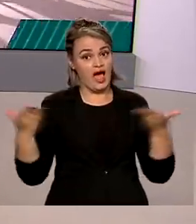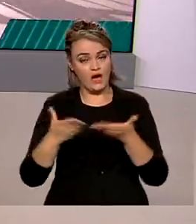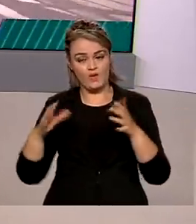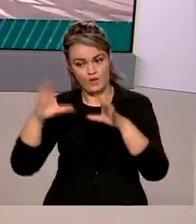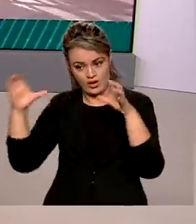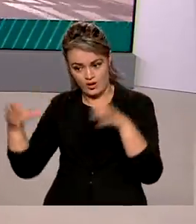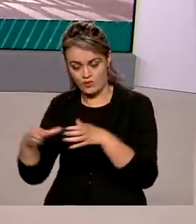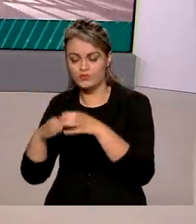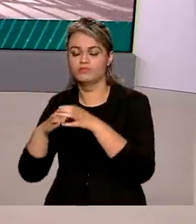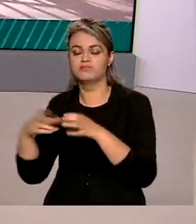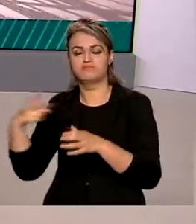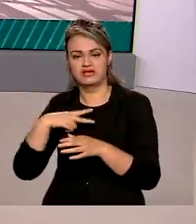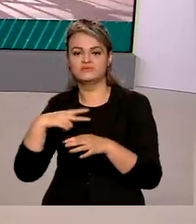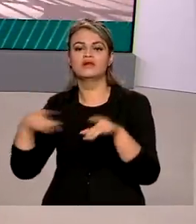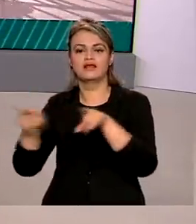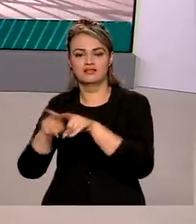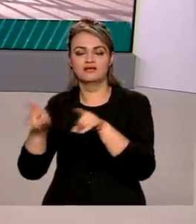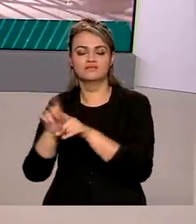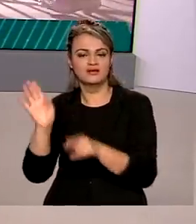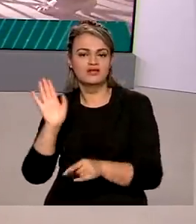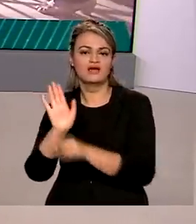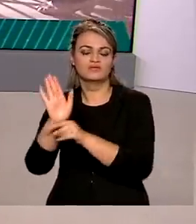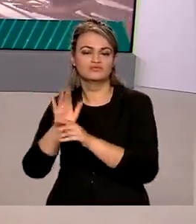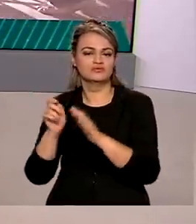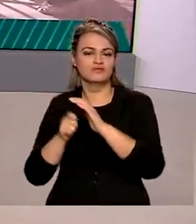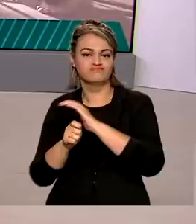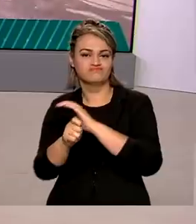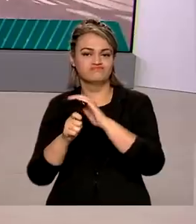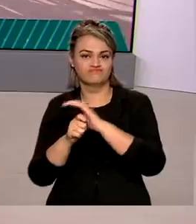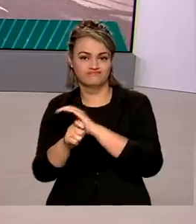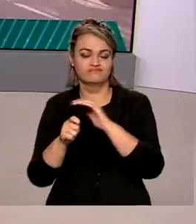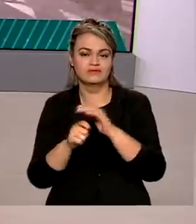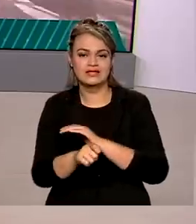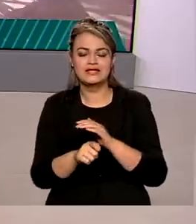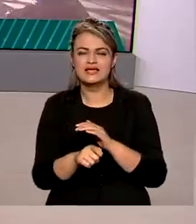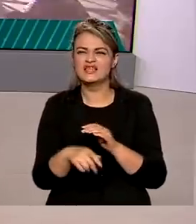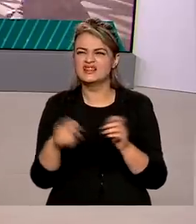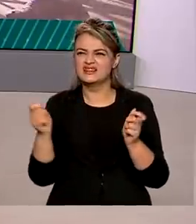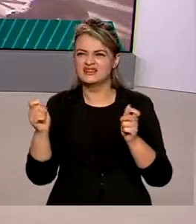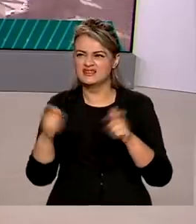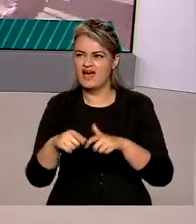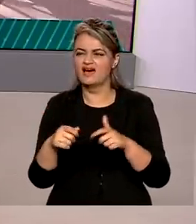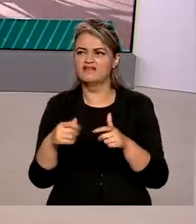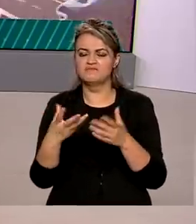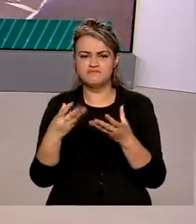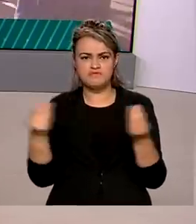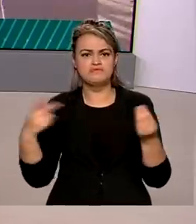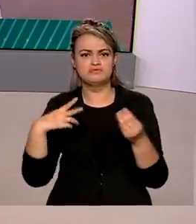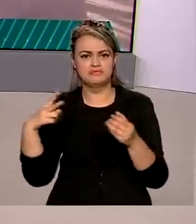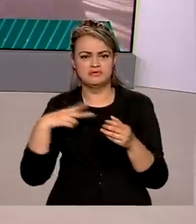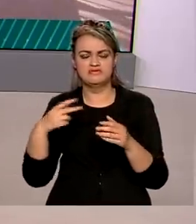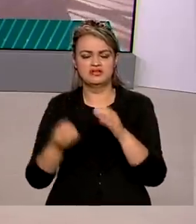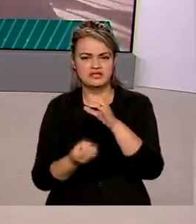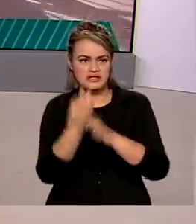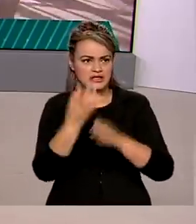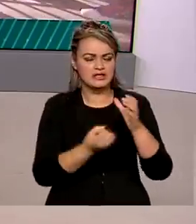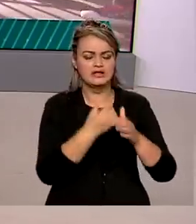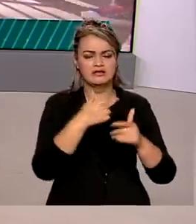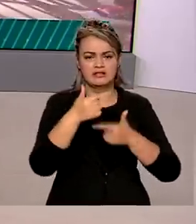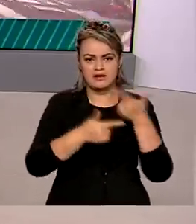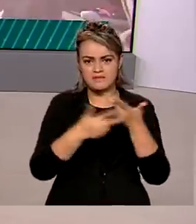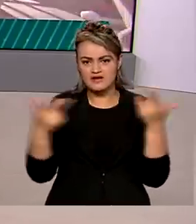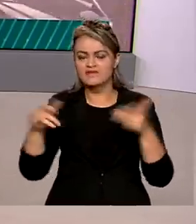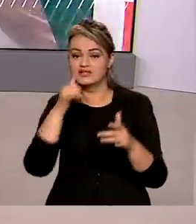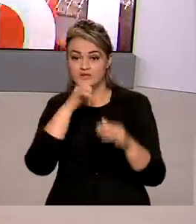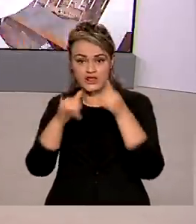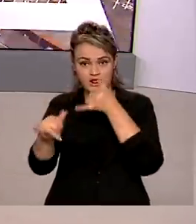União deixa de ser o principal acionista da Eletrobras. A previsão é de mais investimentos privados em geração e transmissão